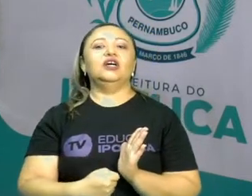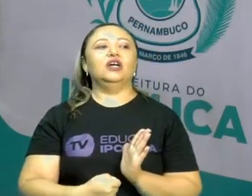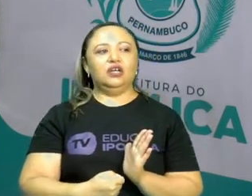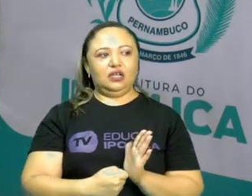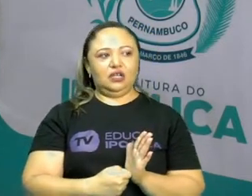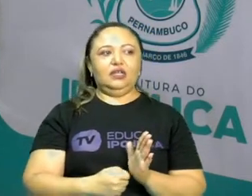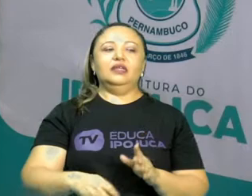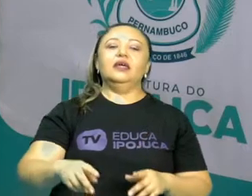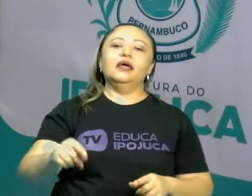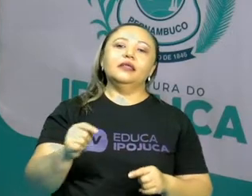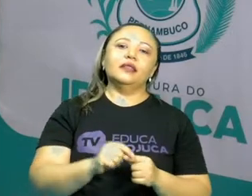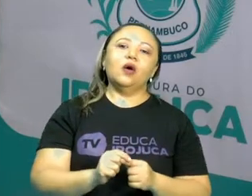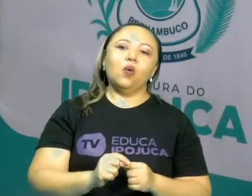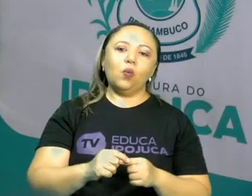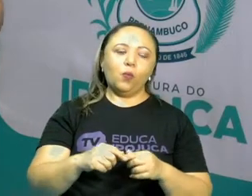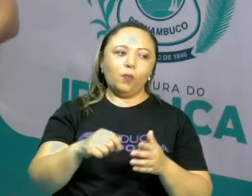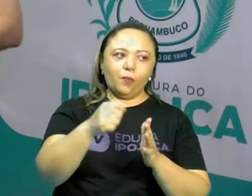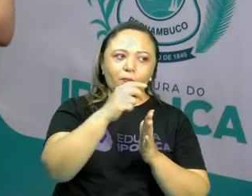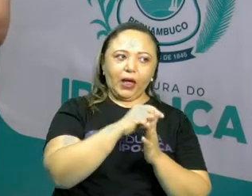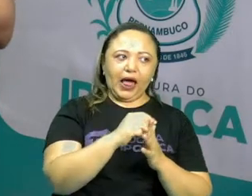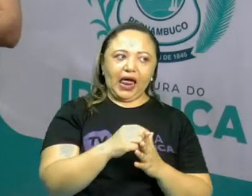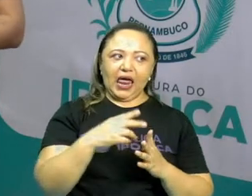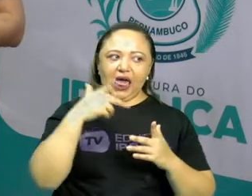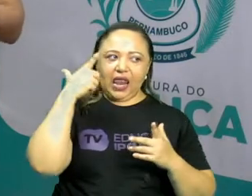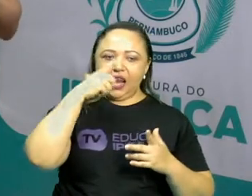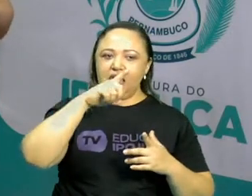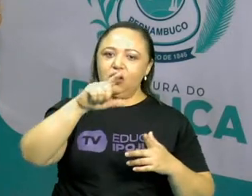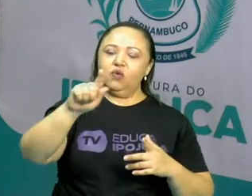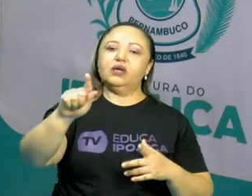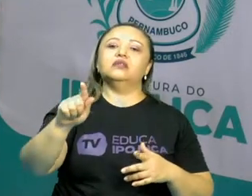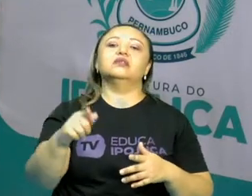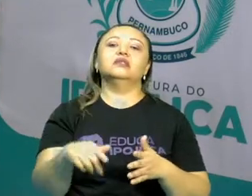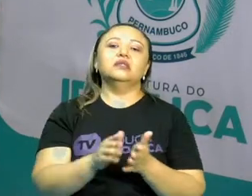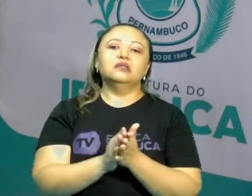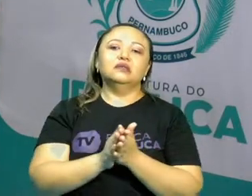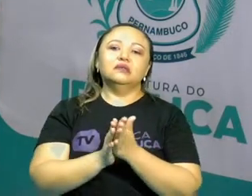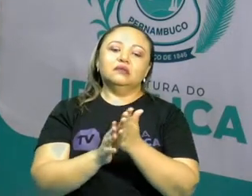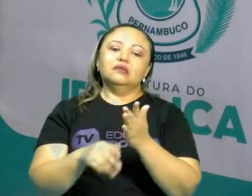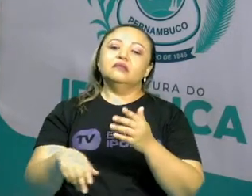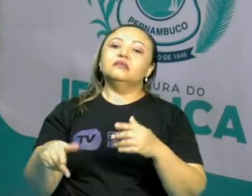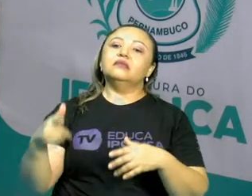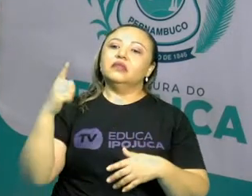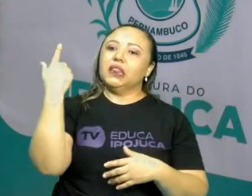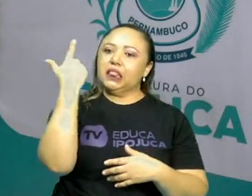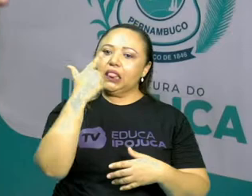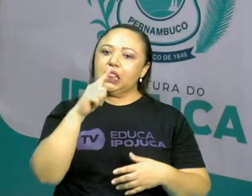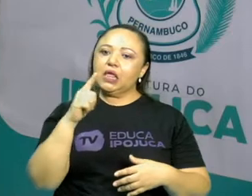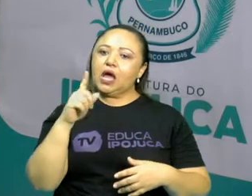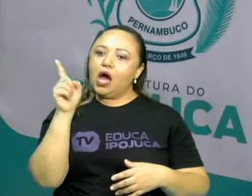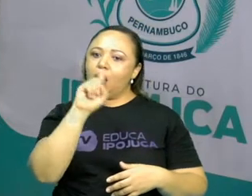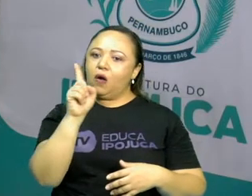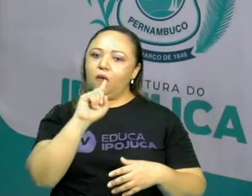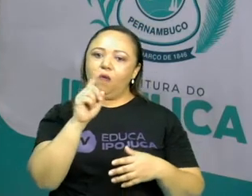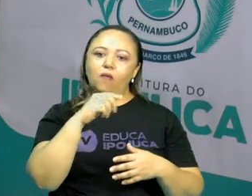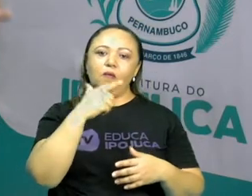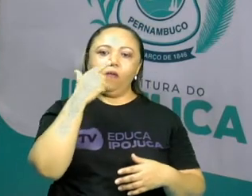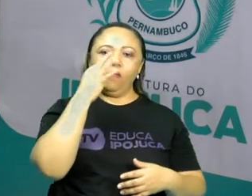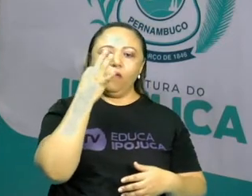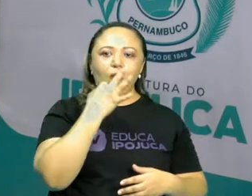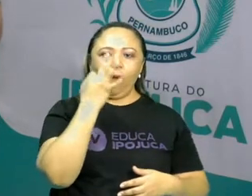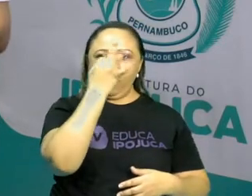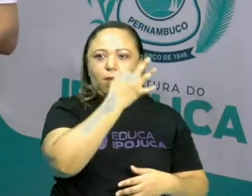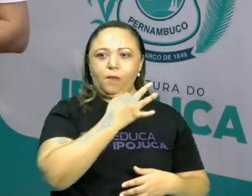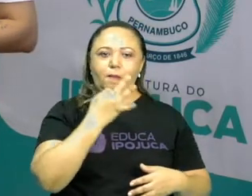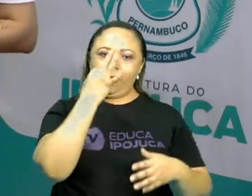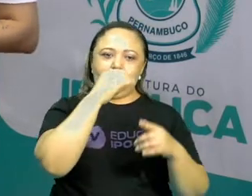língua escrita. E a linguagem não verbal, eu estou me referindo ao desenho, às cores, às